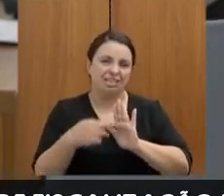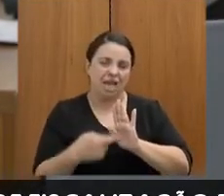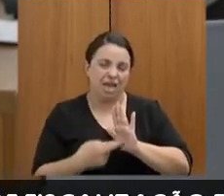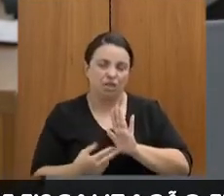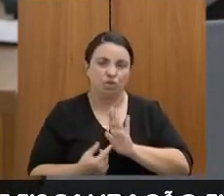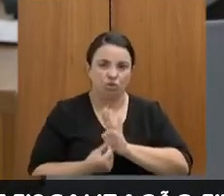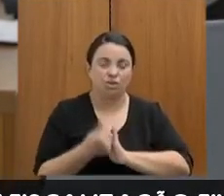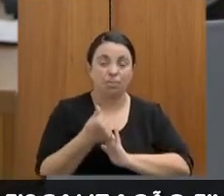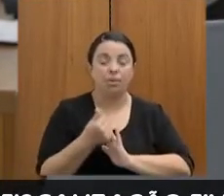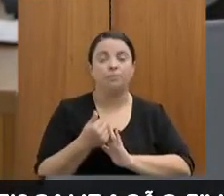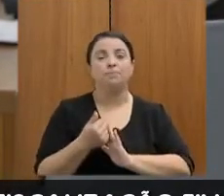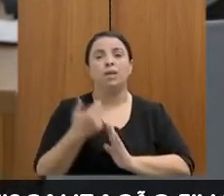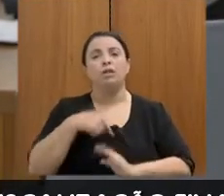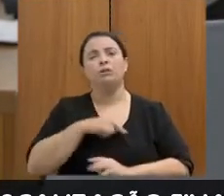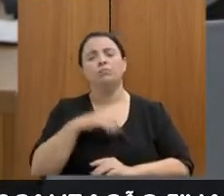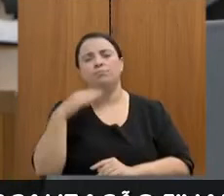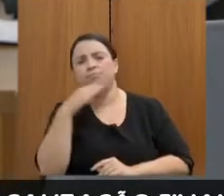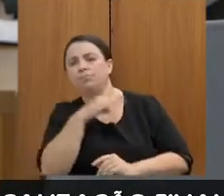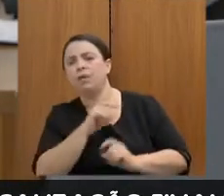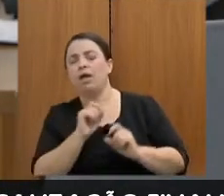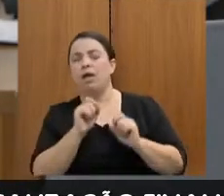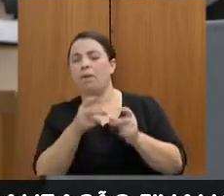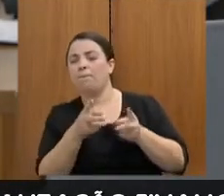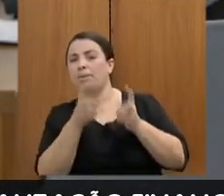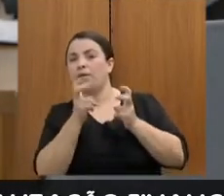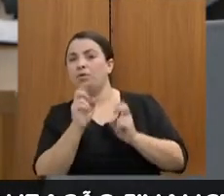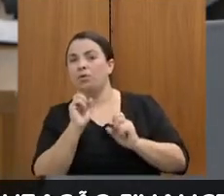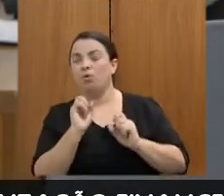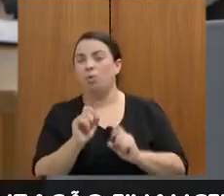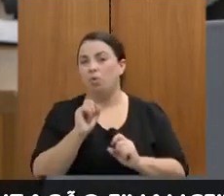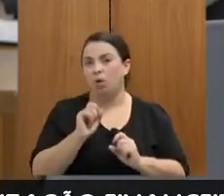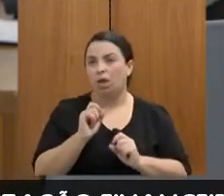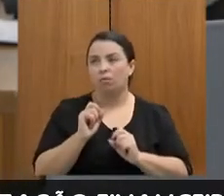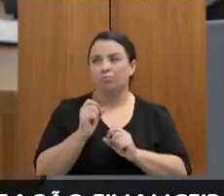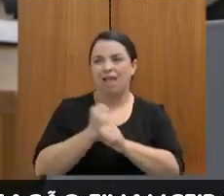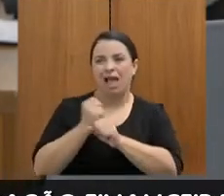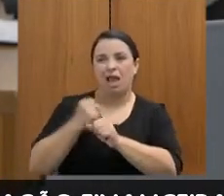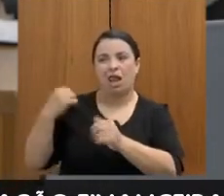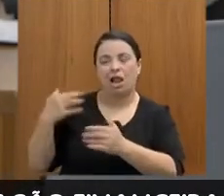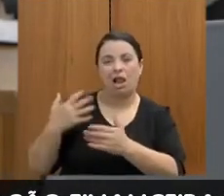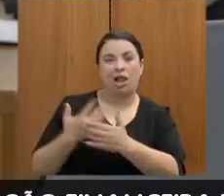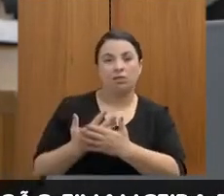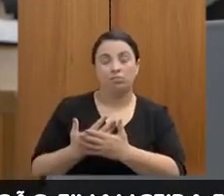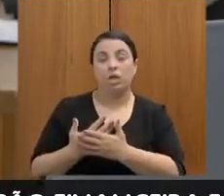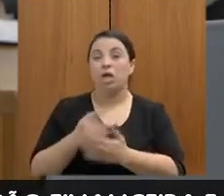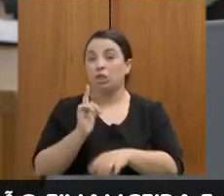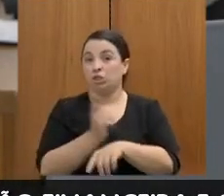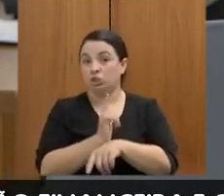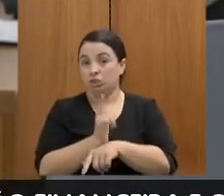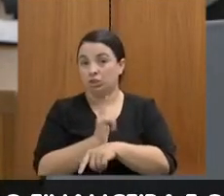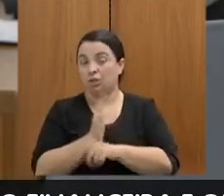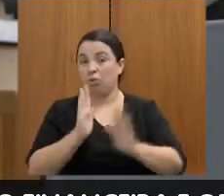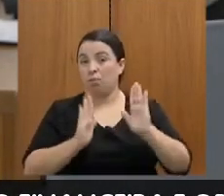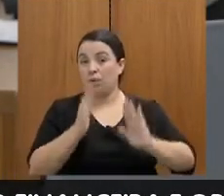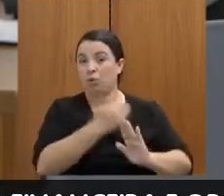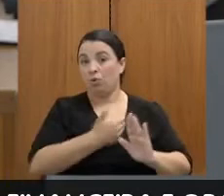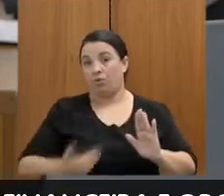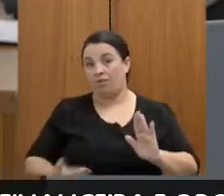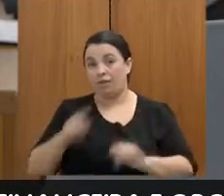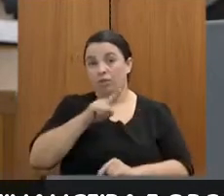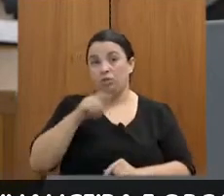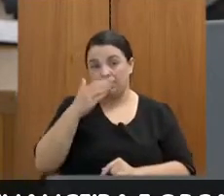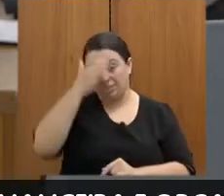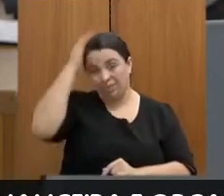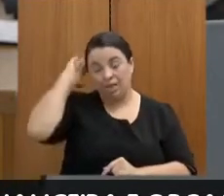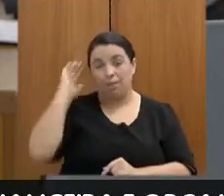A gente percebe, ao avaliar, longo desses últimos anos, durante a gestão do governo Zema, uma reversão da